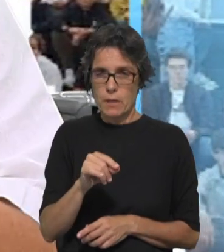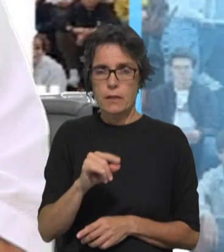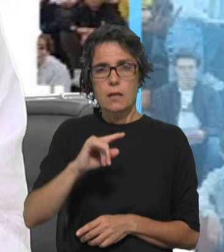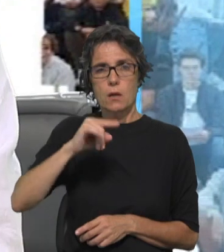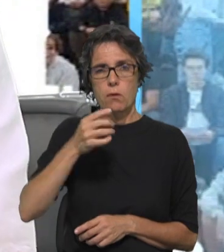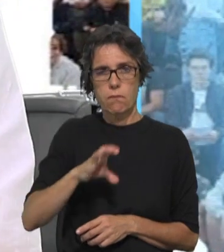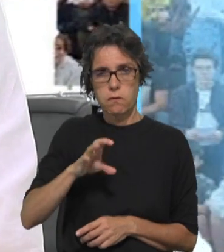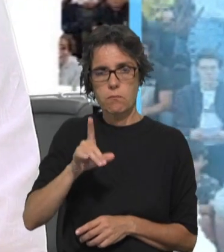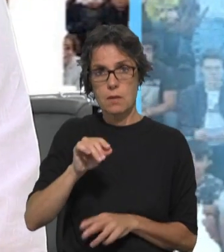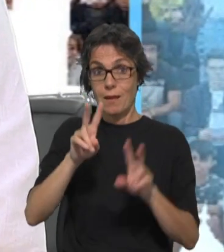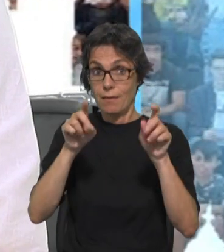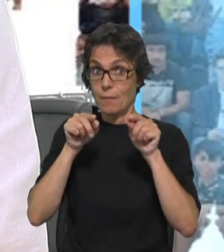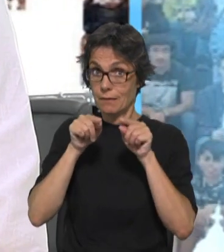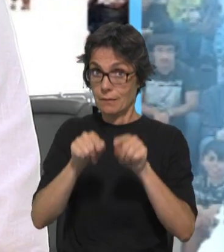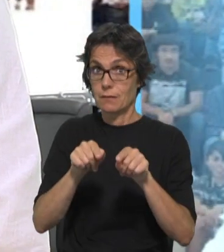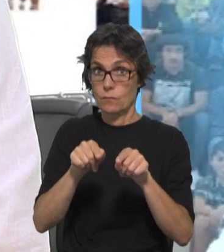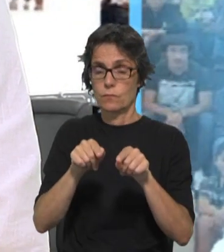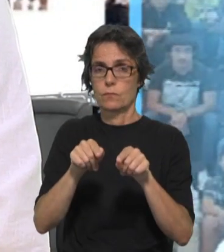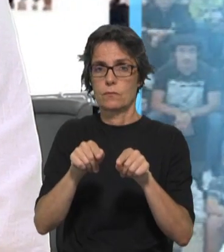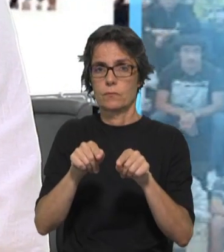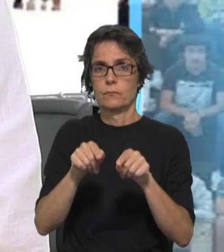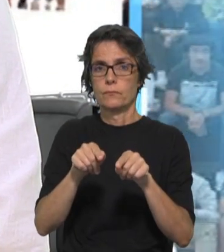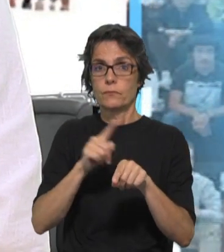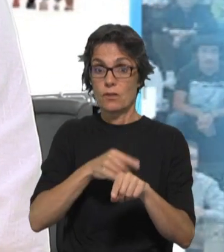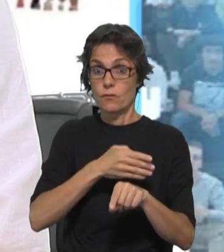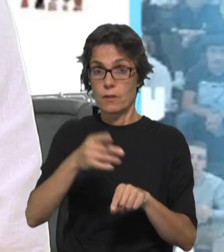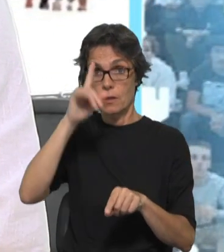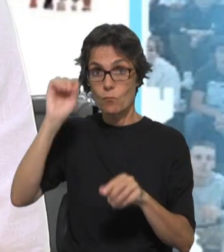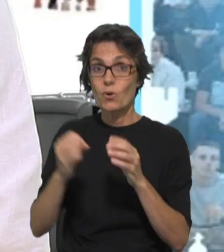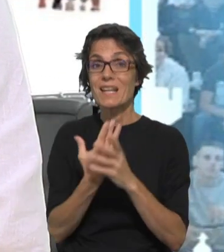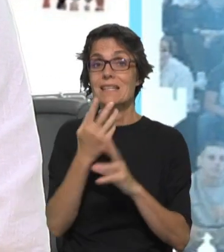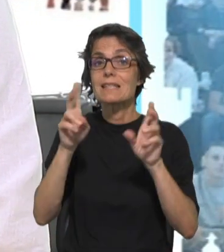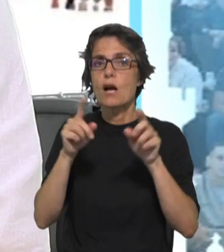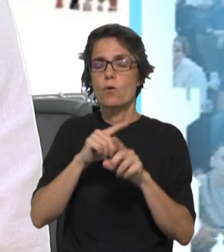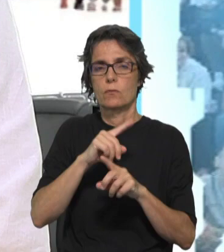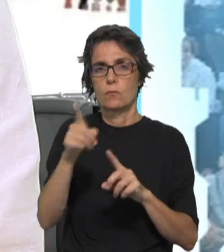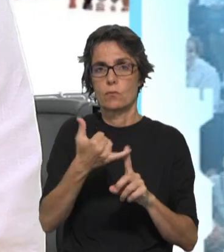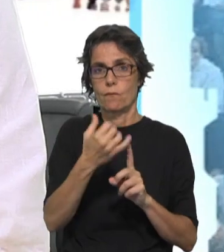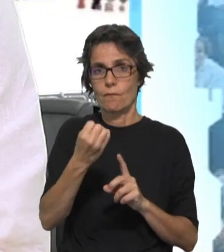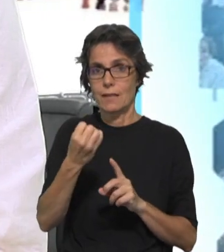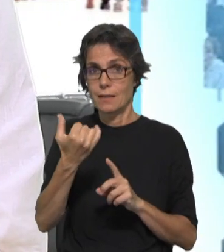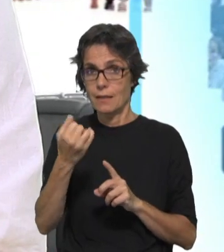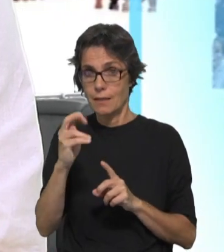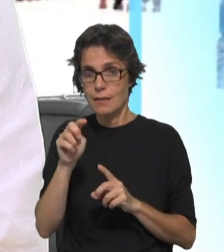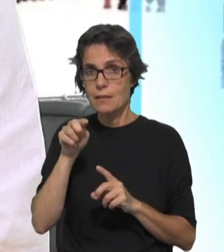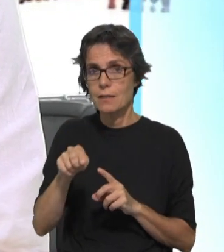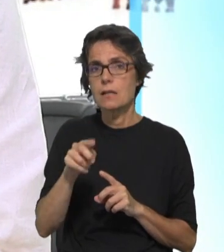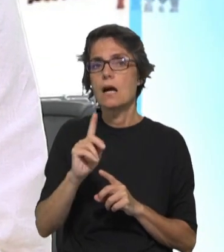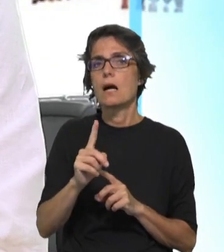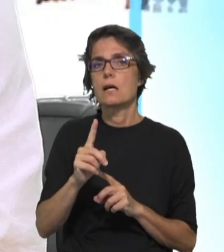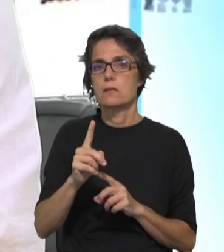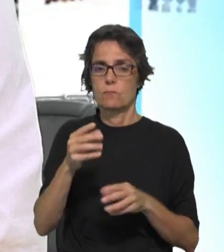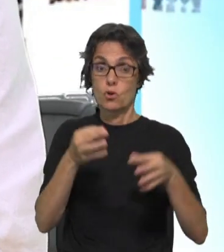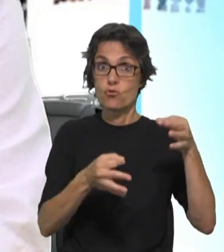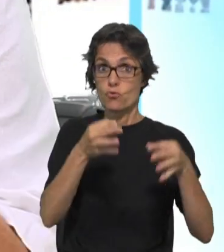aspectos que a temática deste tempo de criação do ano de 23 também quer convocar, que é a questão da justiça